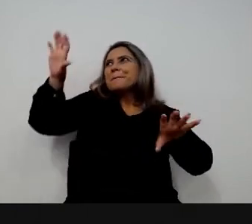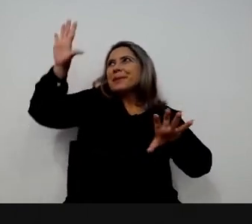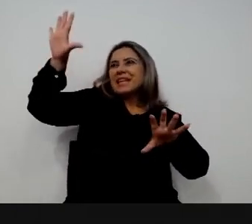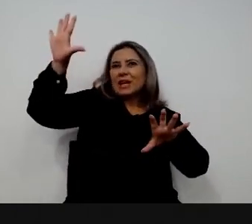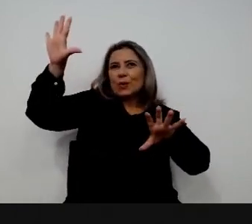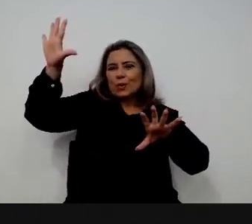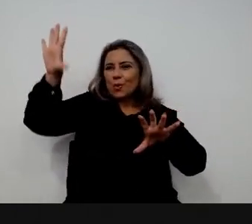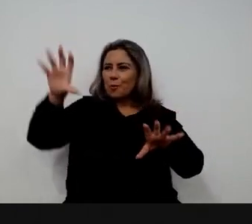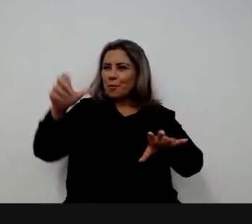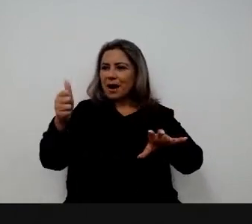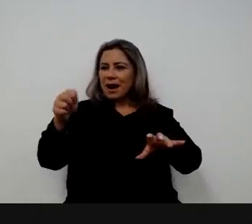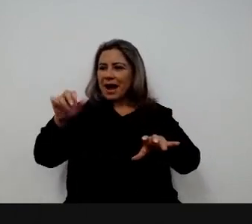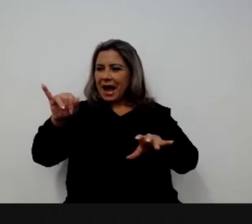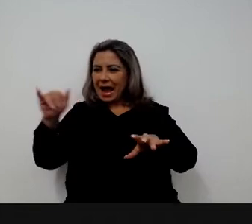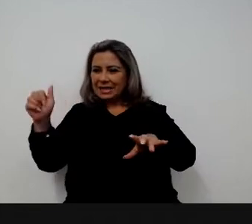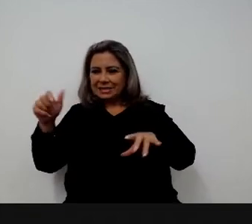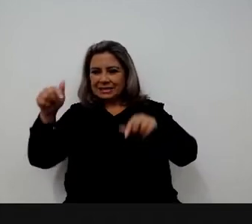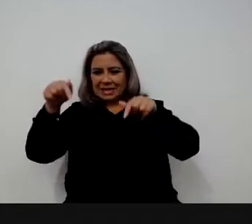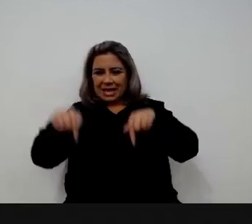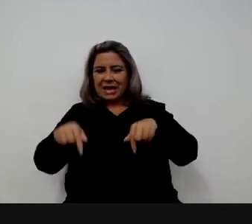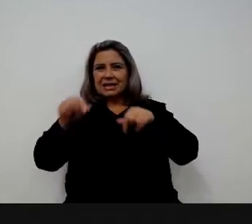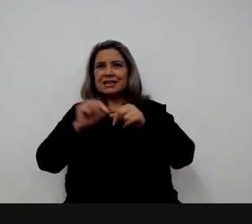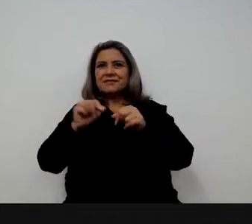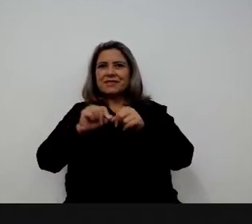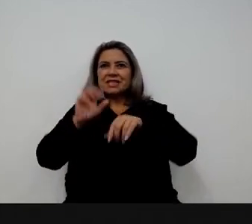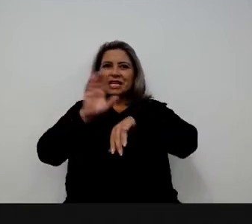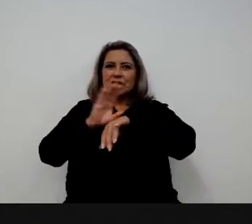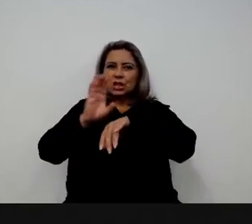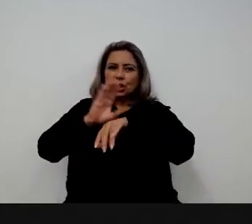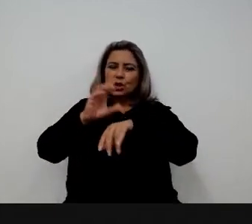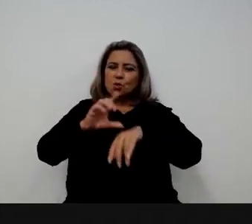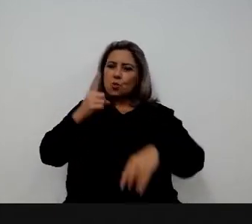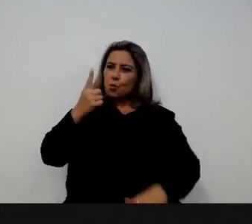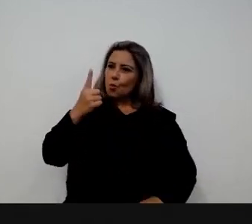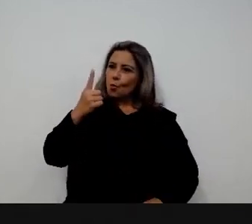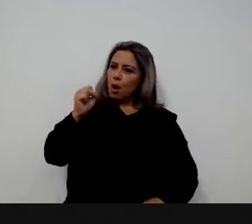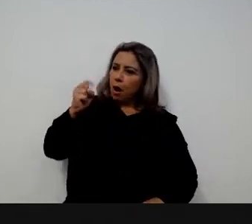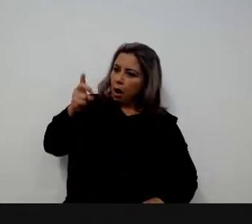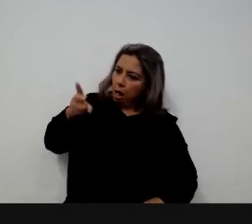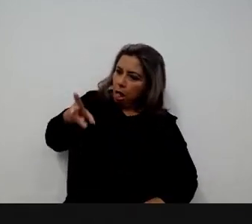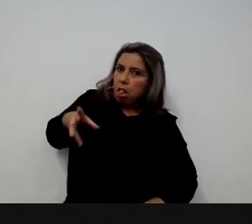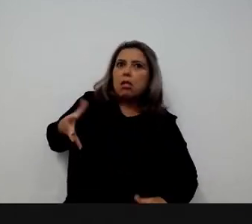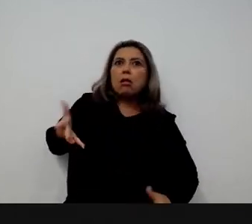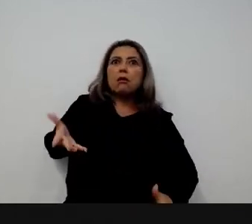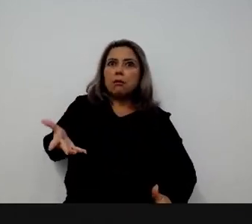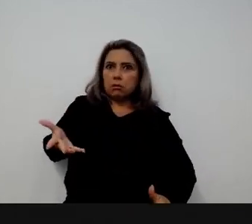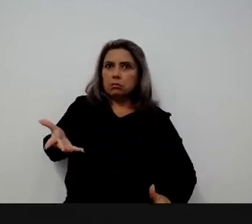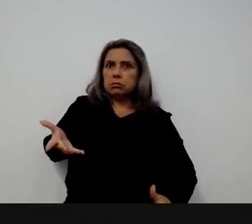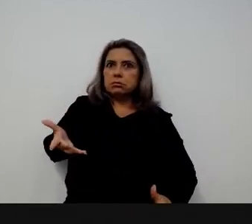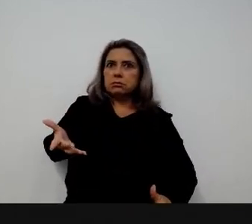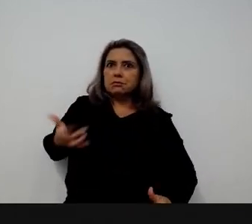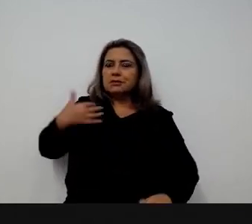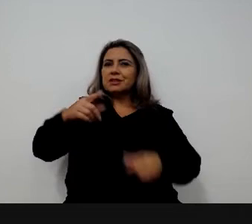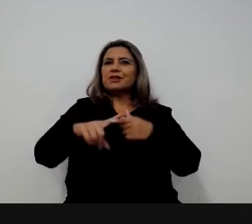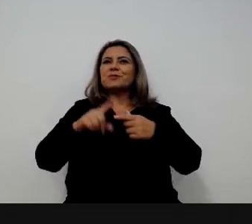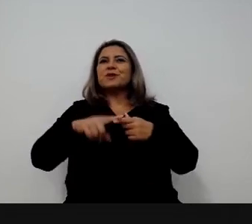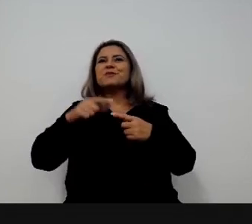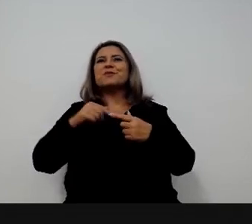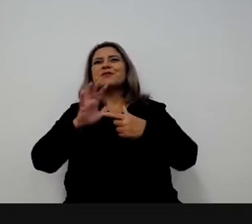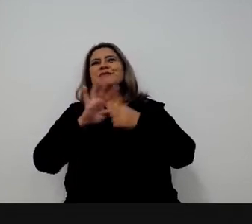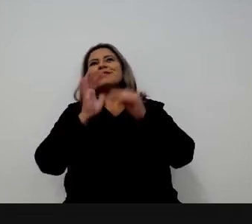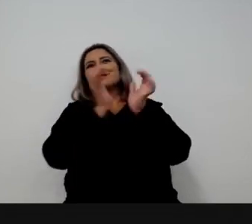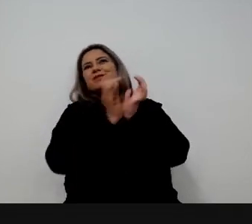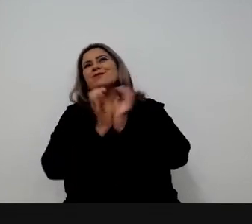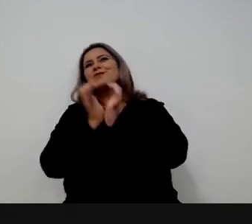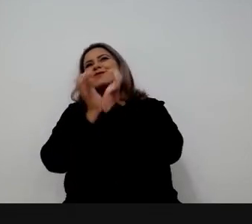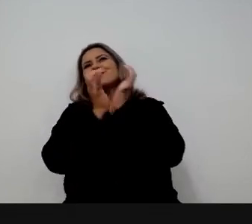mesmo uma pessoa da Ásia fazendo o curso uma hora da manhã mostra como que tem esse valor para essas pessoas ter essa nova